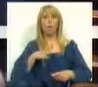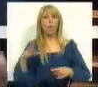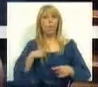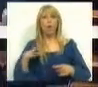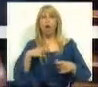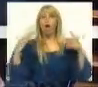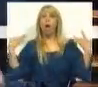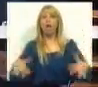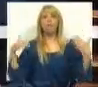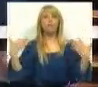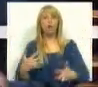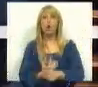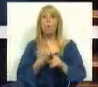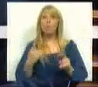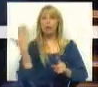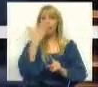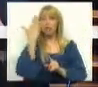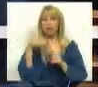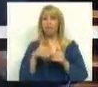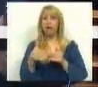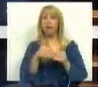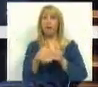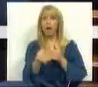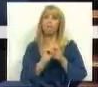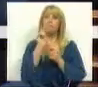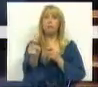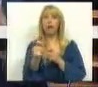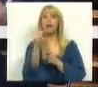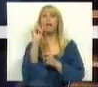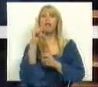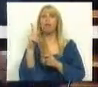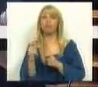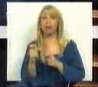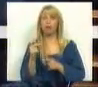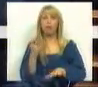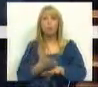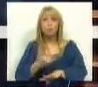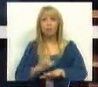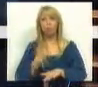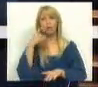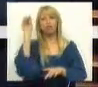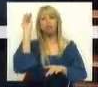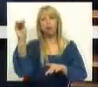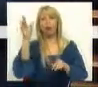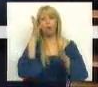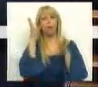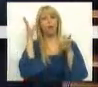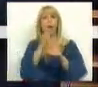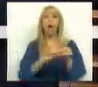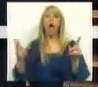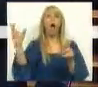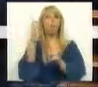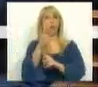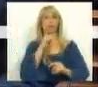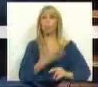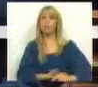porque têm de pagar nos próximos dias esse IVA. O setor tem alertado para um aumento exponencial do